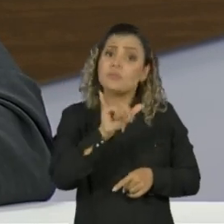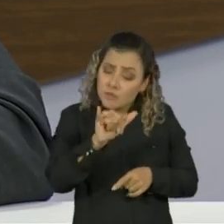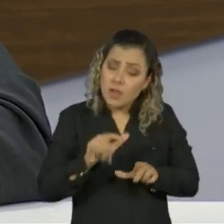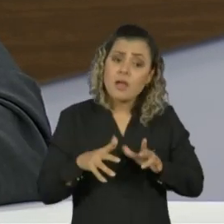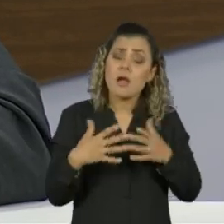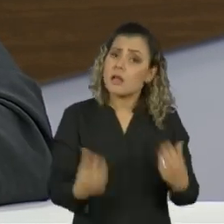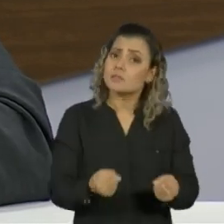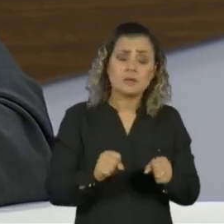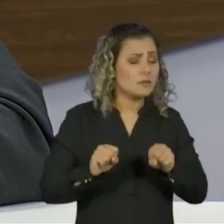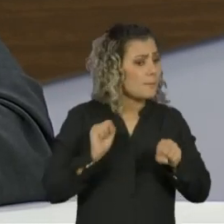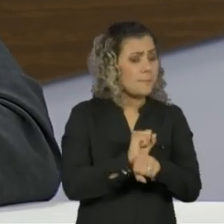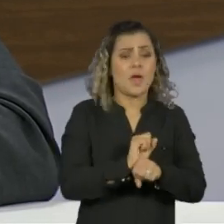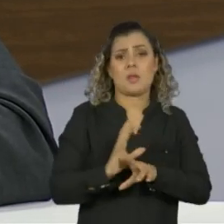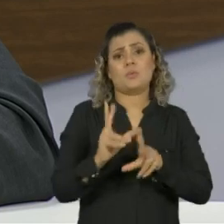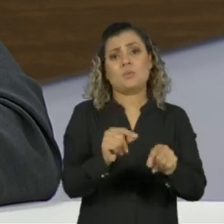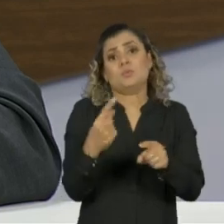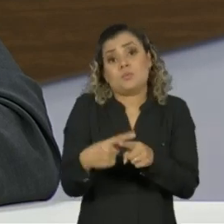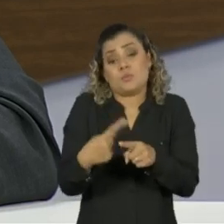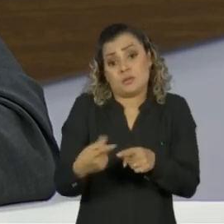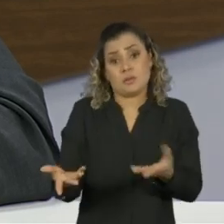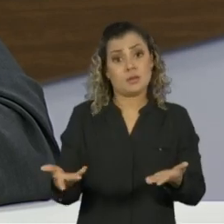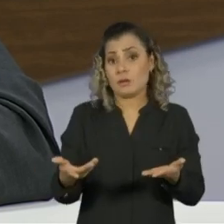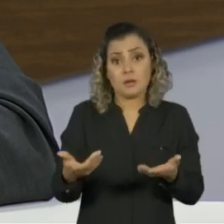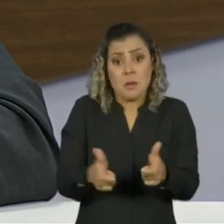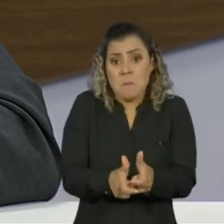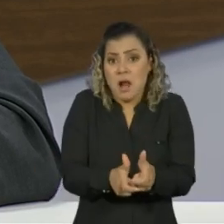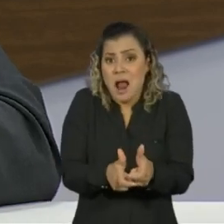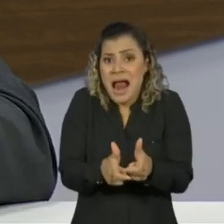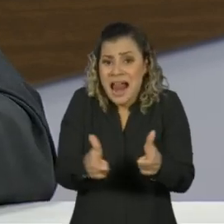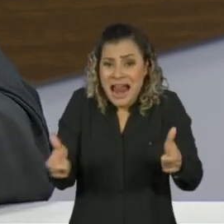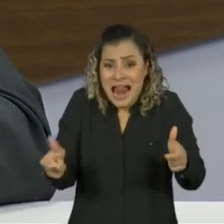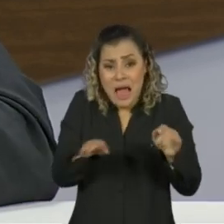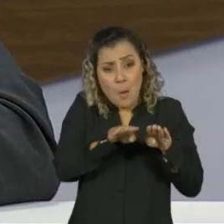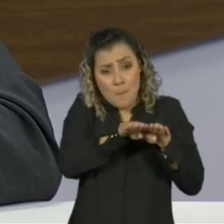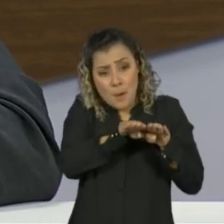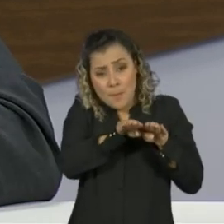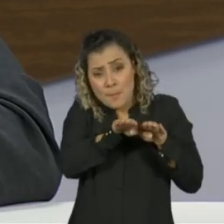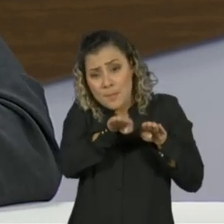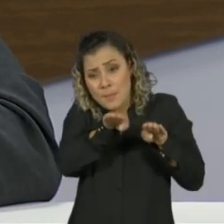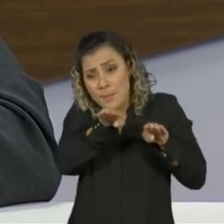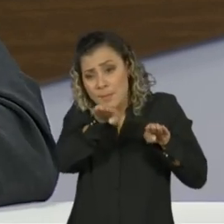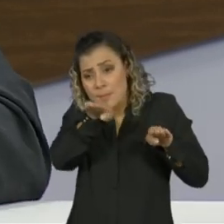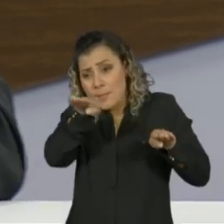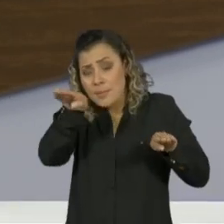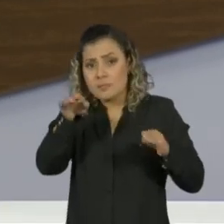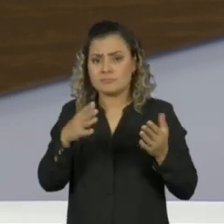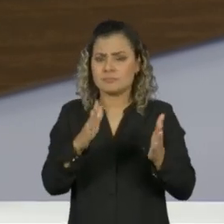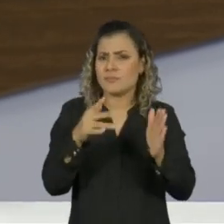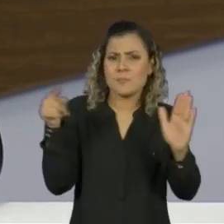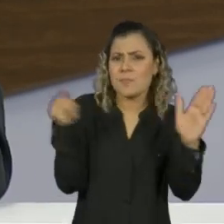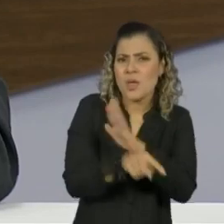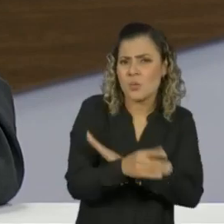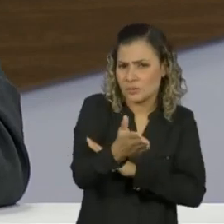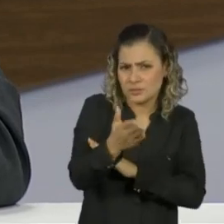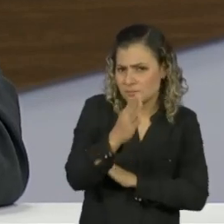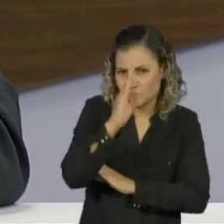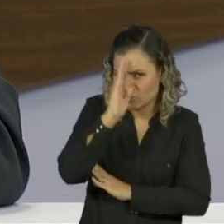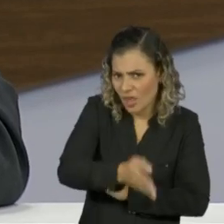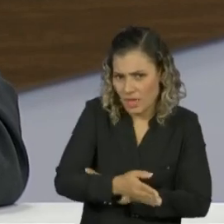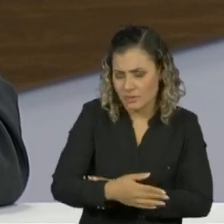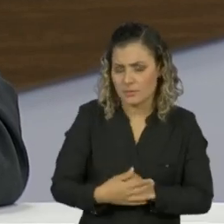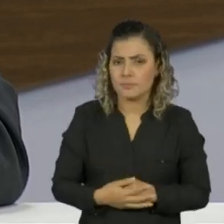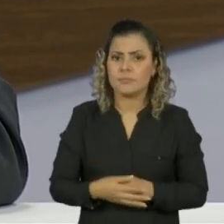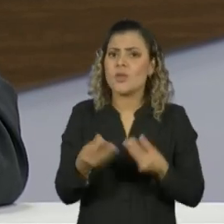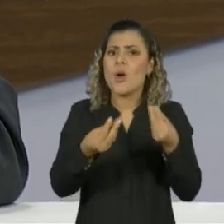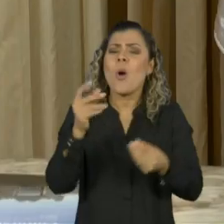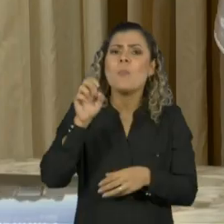em todos os estados em razão da questão da evolução da curva da epidemia, do número de casos e tal. Eu pergunto para senhor objetivamente, como é que o senhor vai fazer no